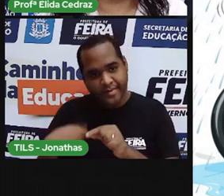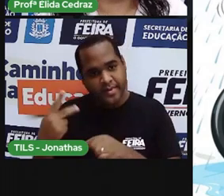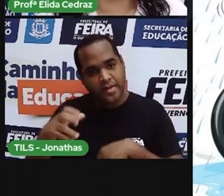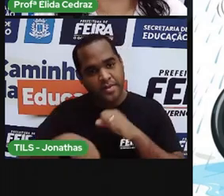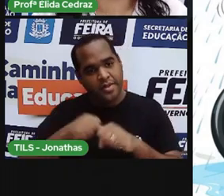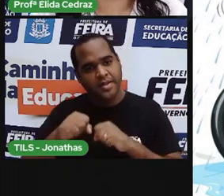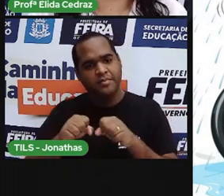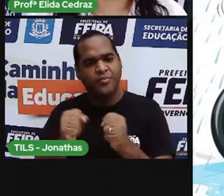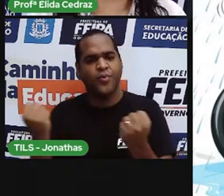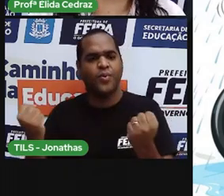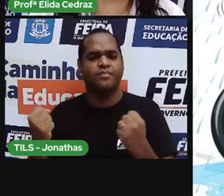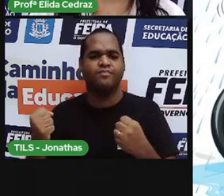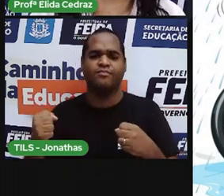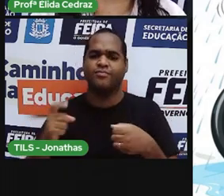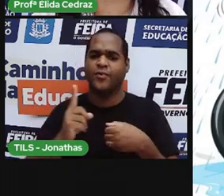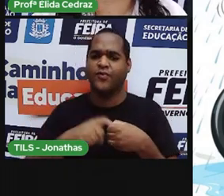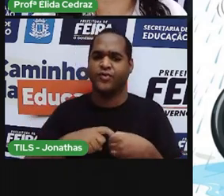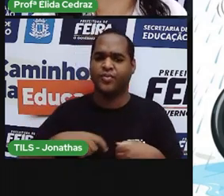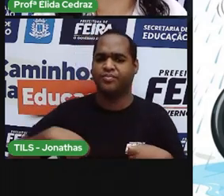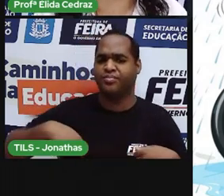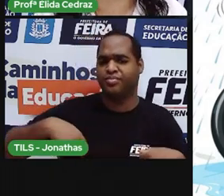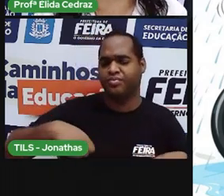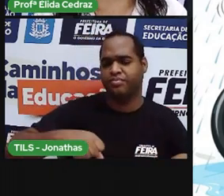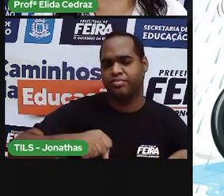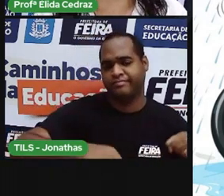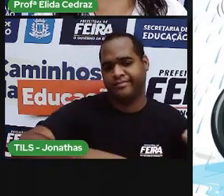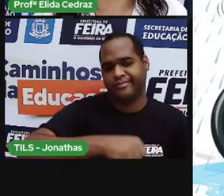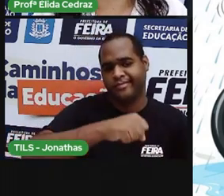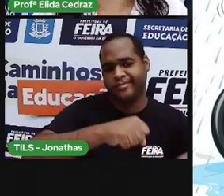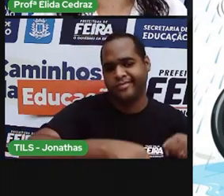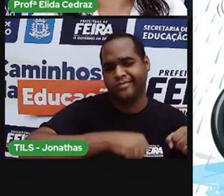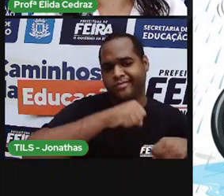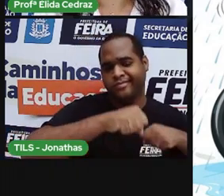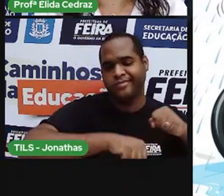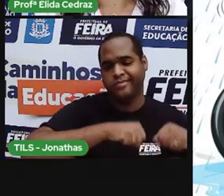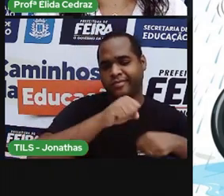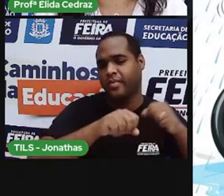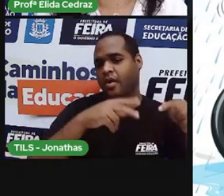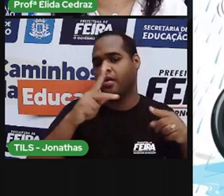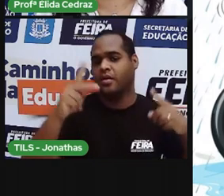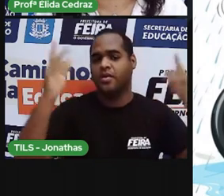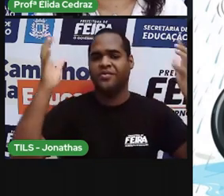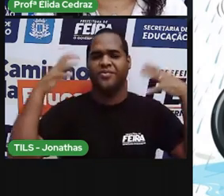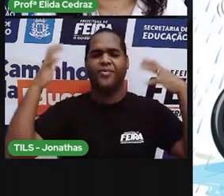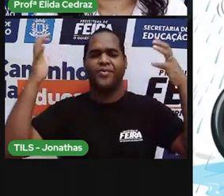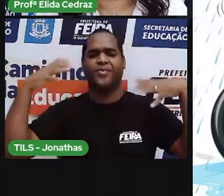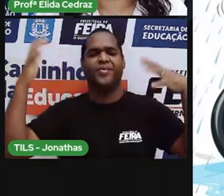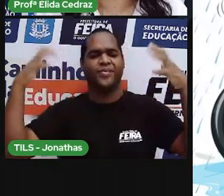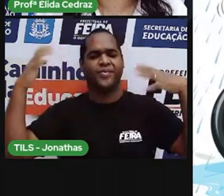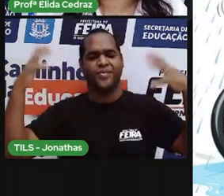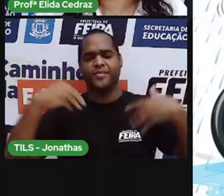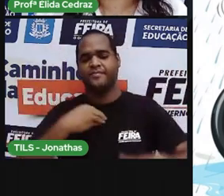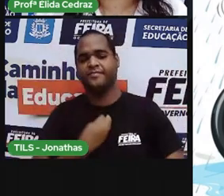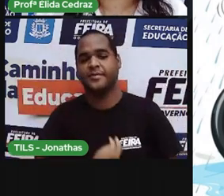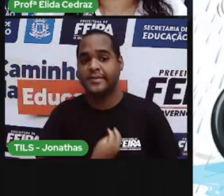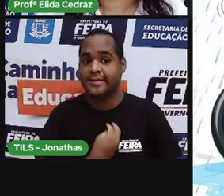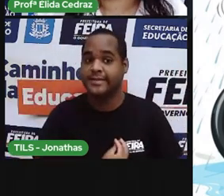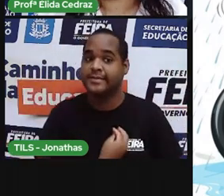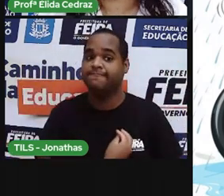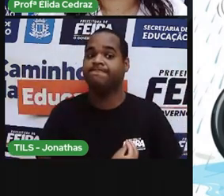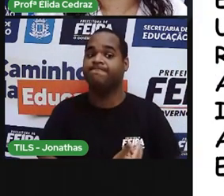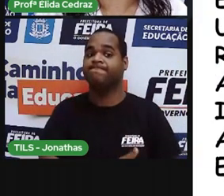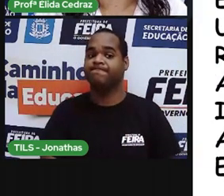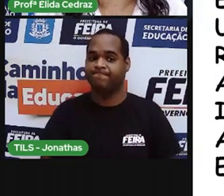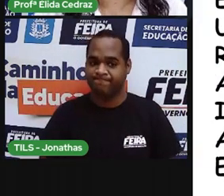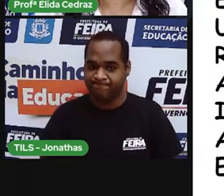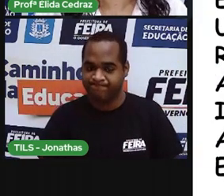voltou para casa, empurrando a bicicleta, tomando toda aquela chuva. Imagina que situação